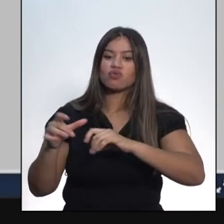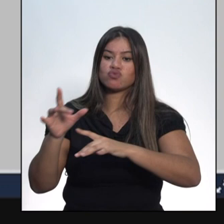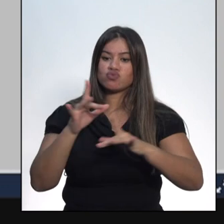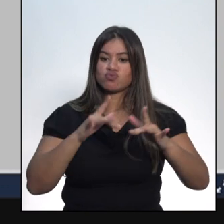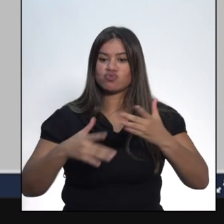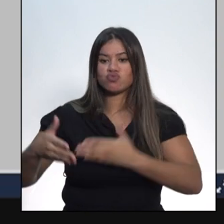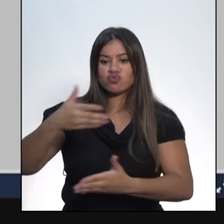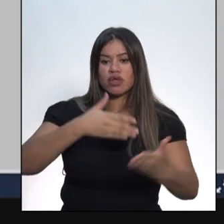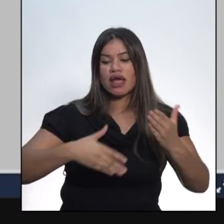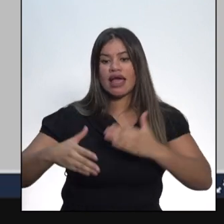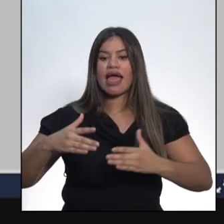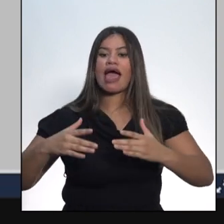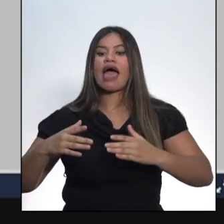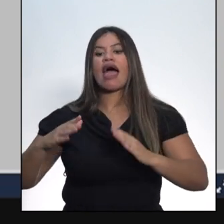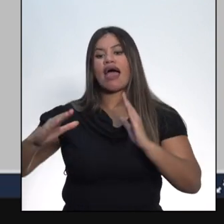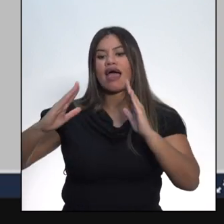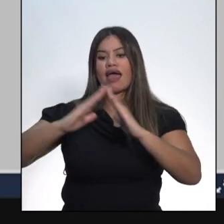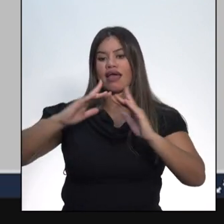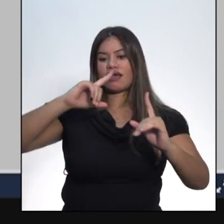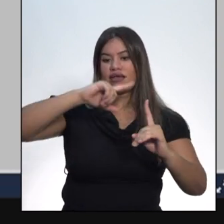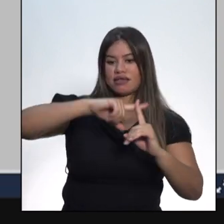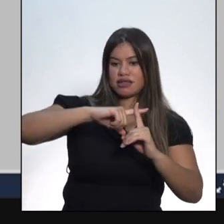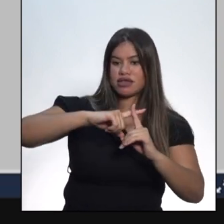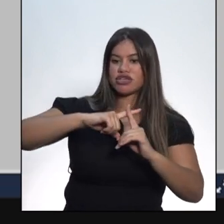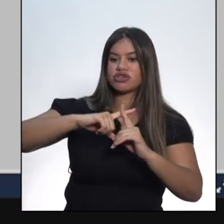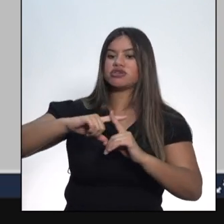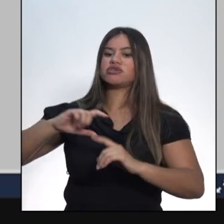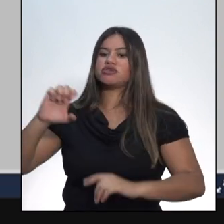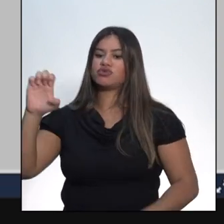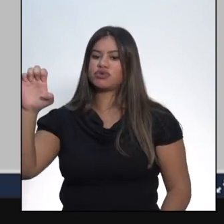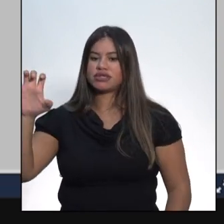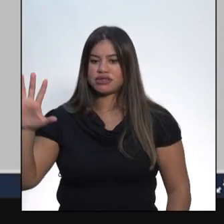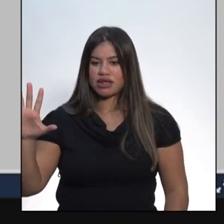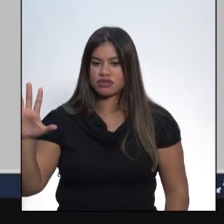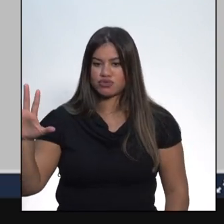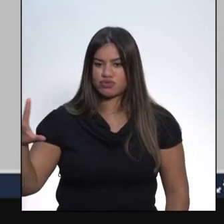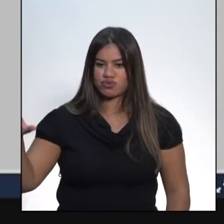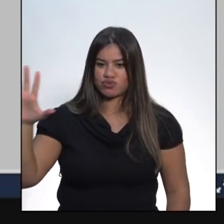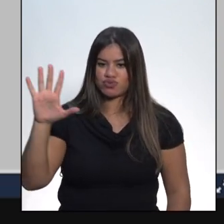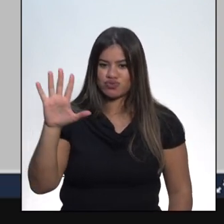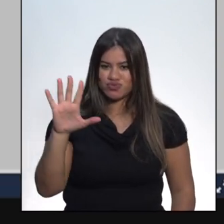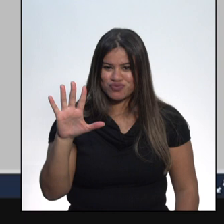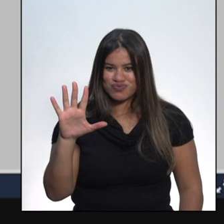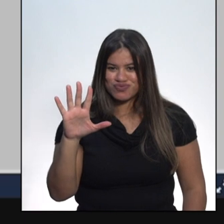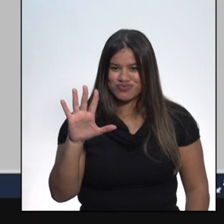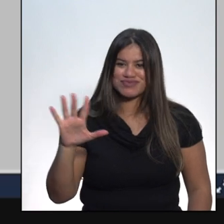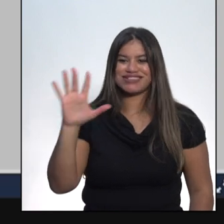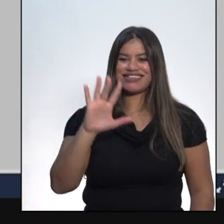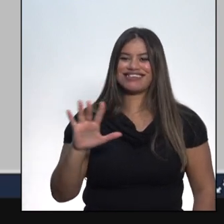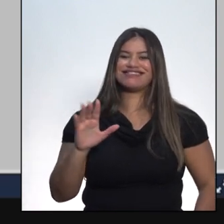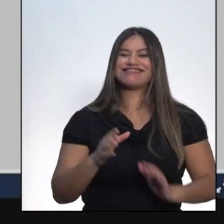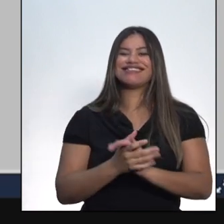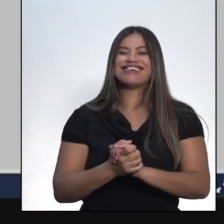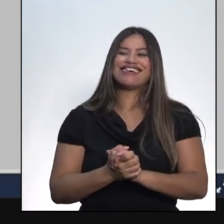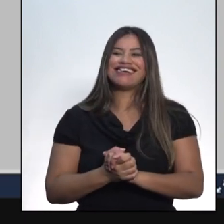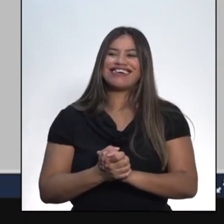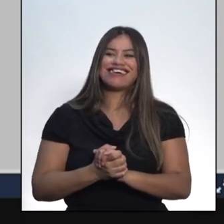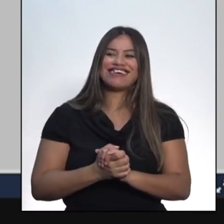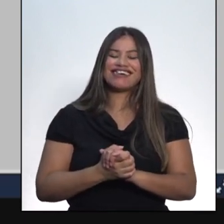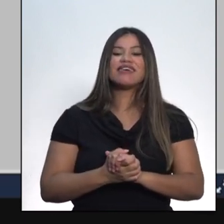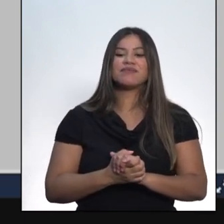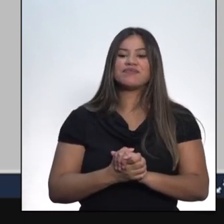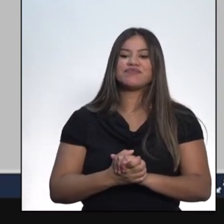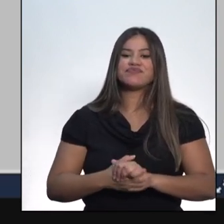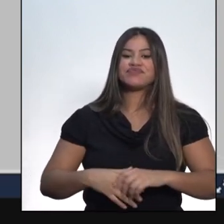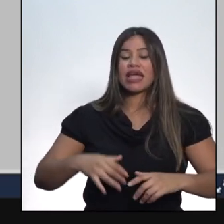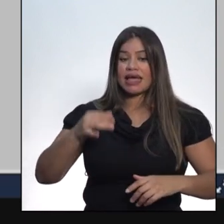entre a Igreja e o Estado. Durante o Império Brasileiro, havia um atrelamento entre o Estado e a Igreja.